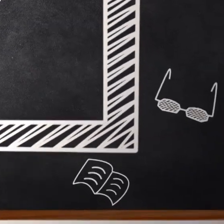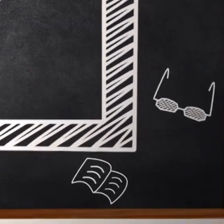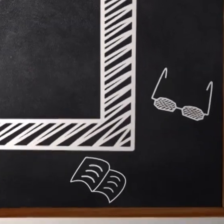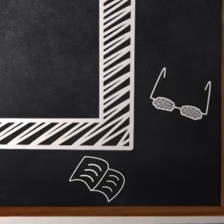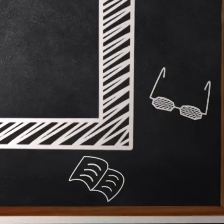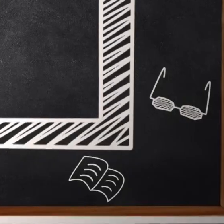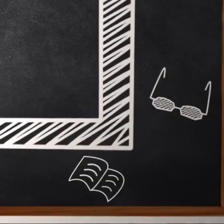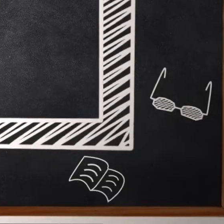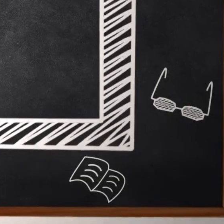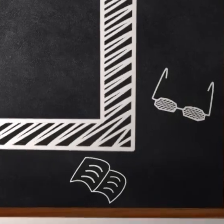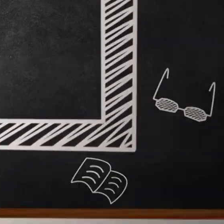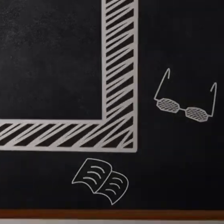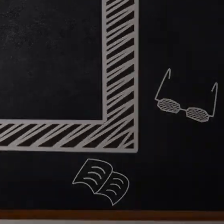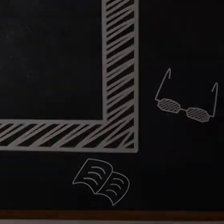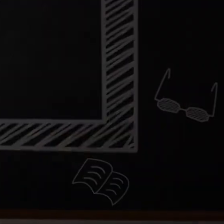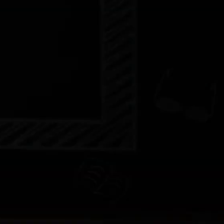E aí